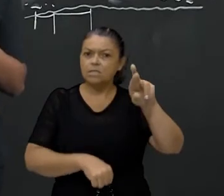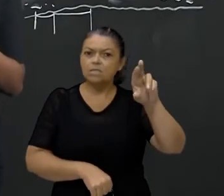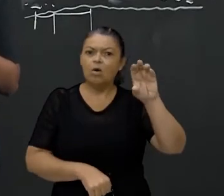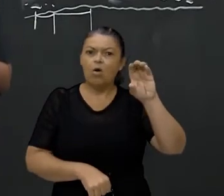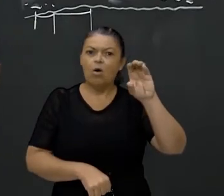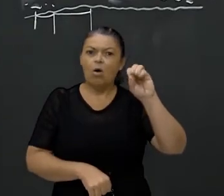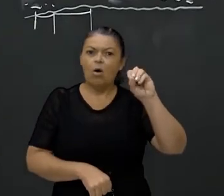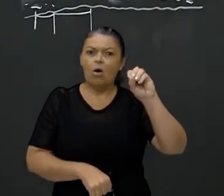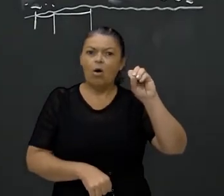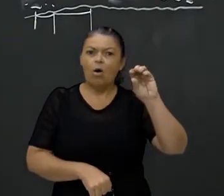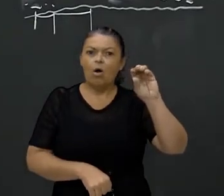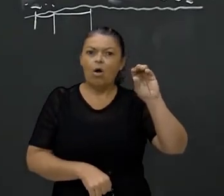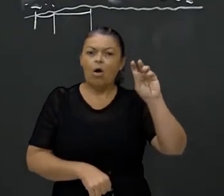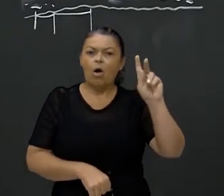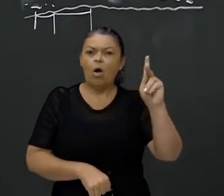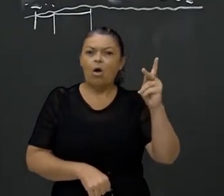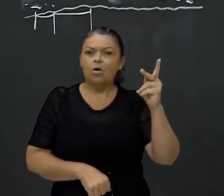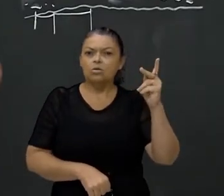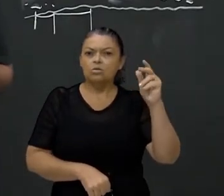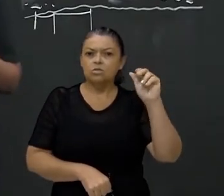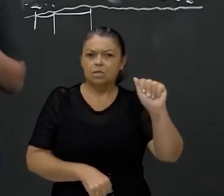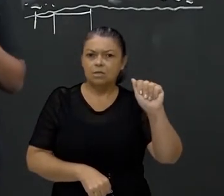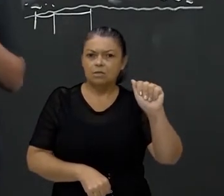bastante. Vou pegar essa maiorzinha aqui, ó.